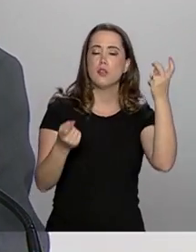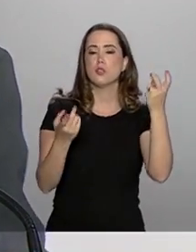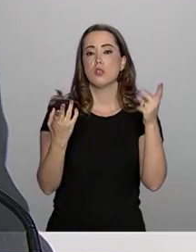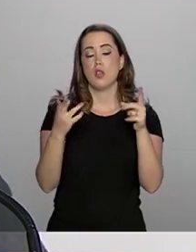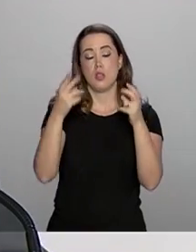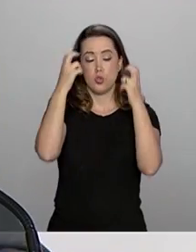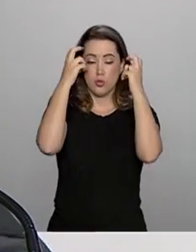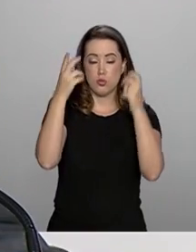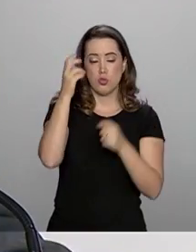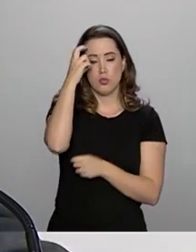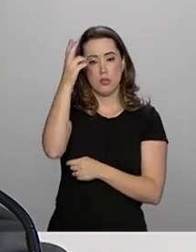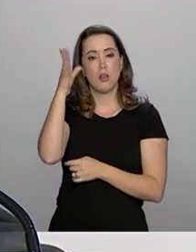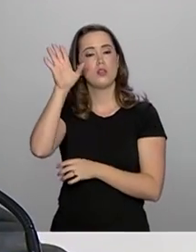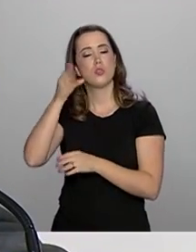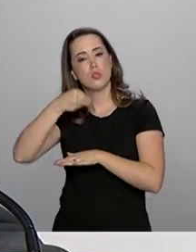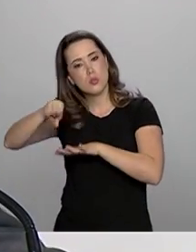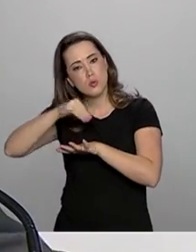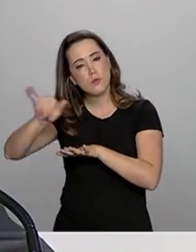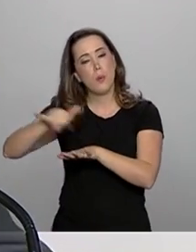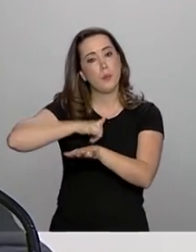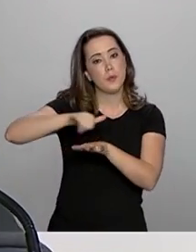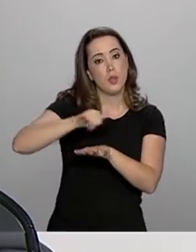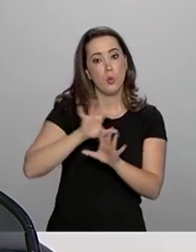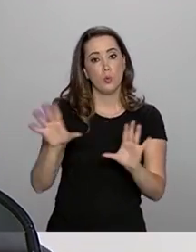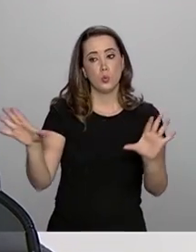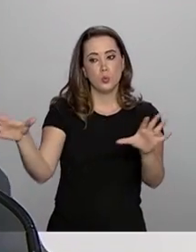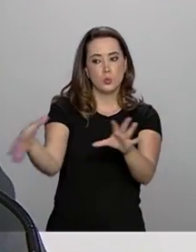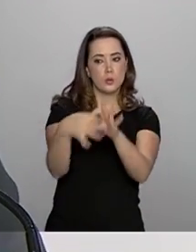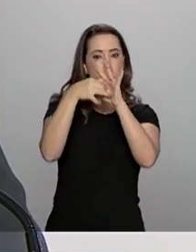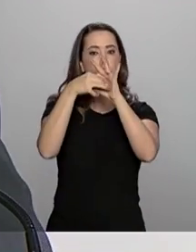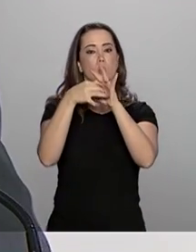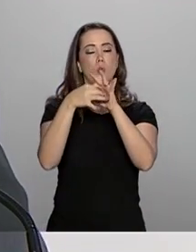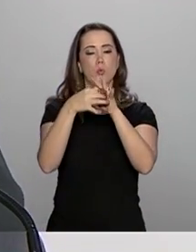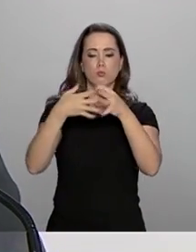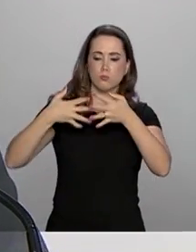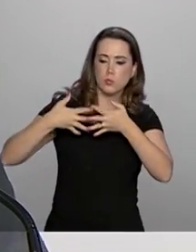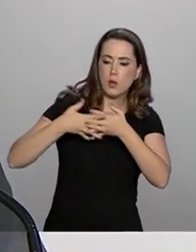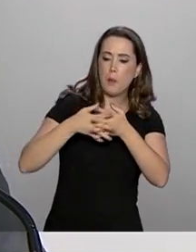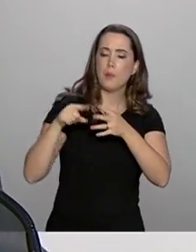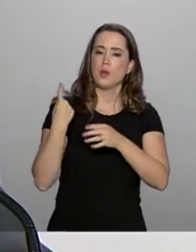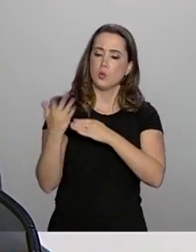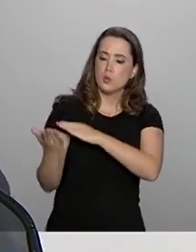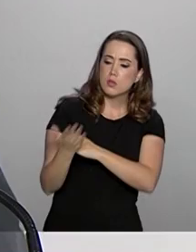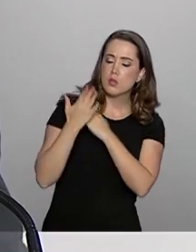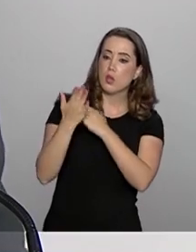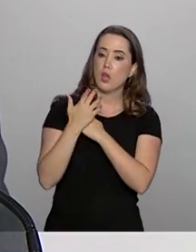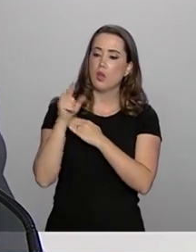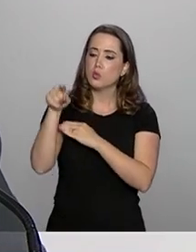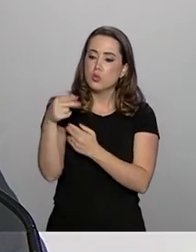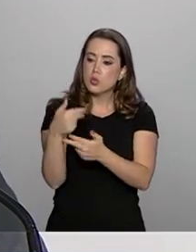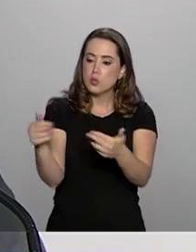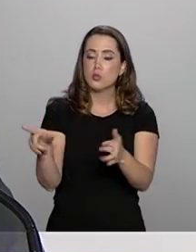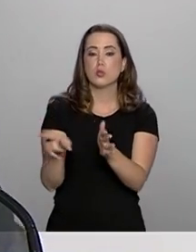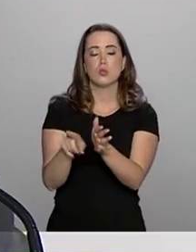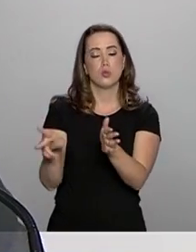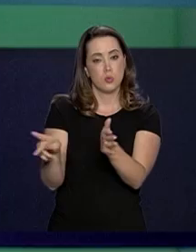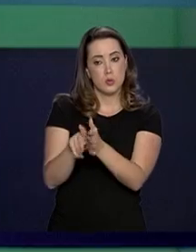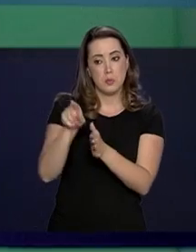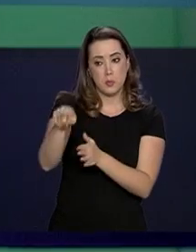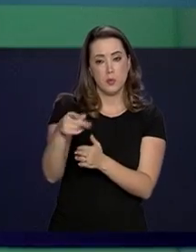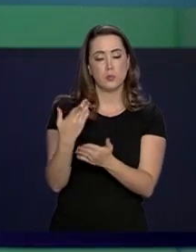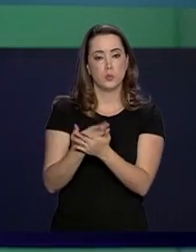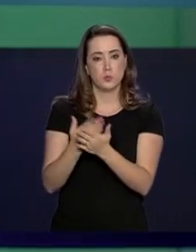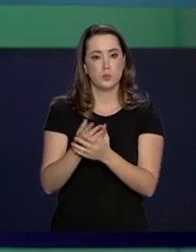informações estratégicas em rede para nos beneficiarmos do seu produto intelectual.